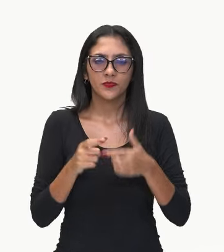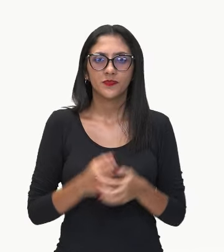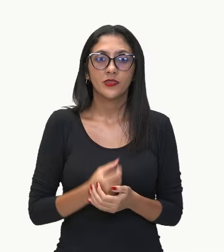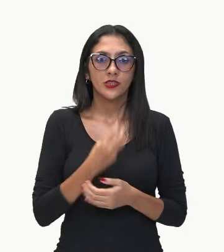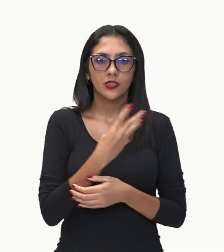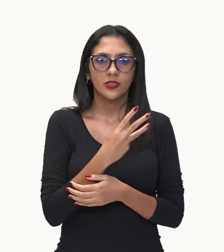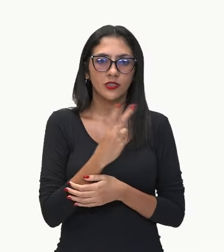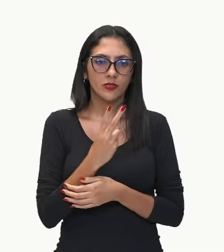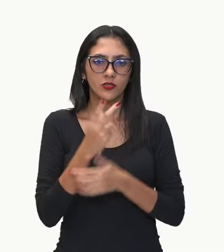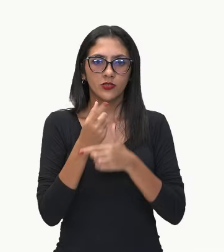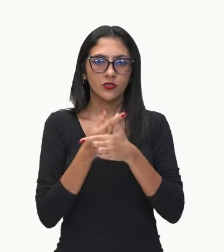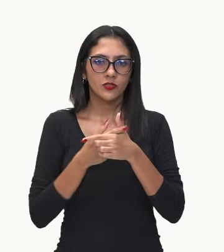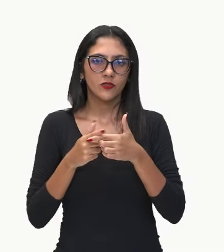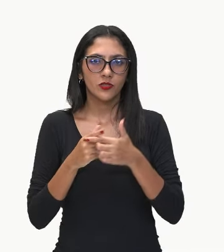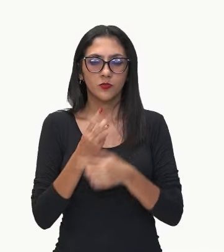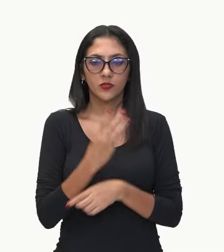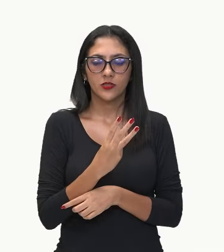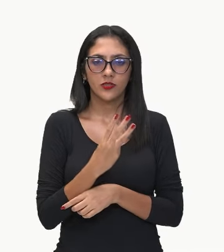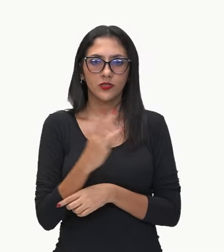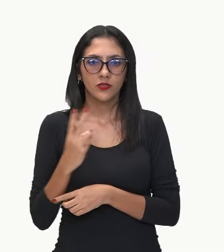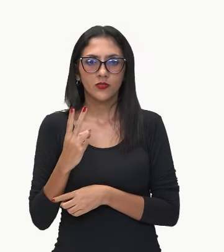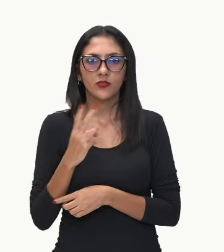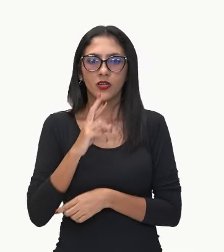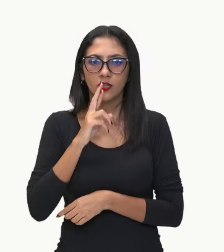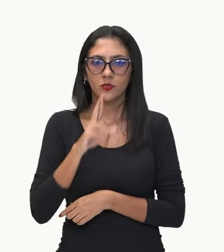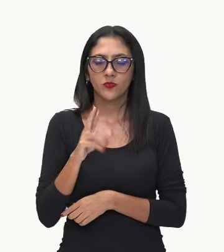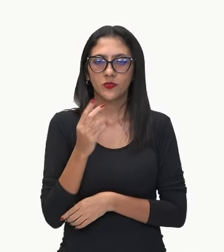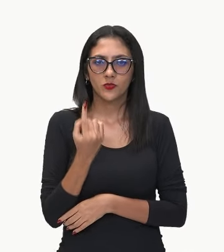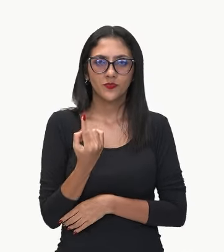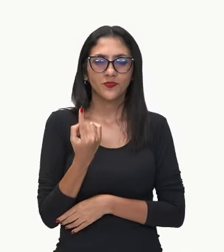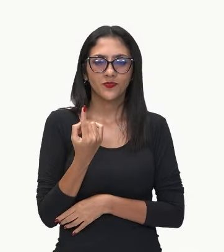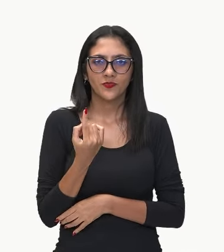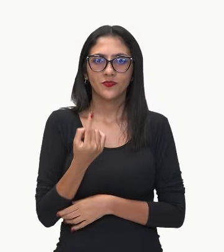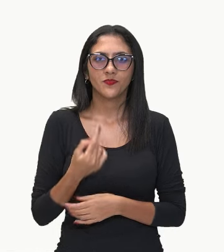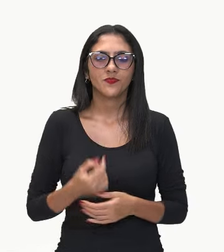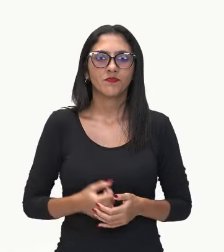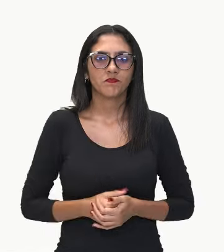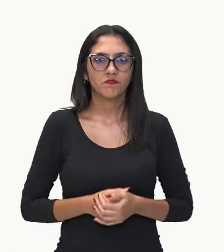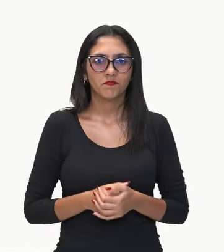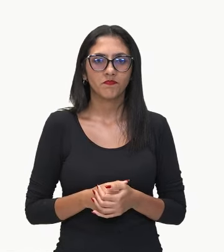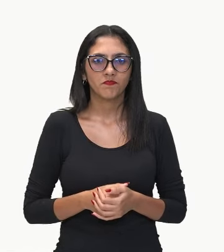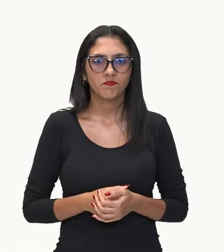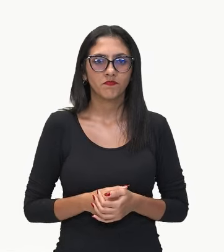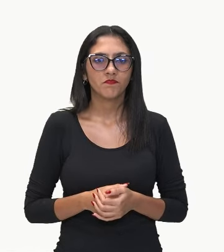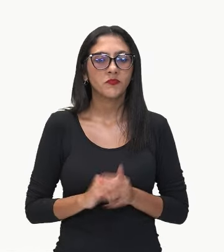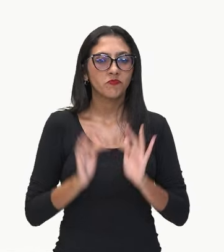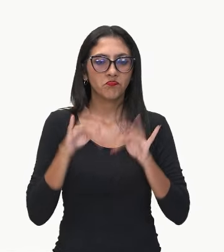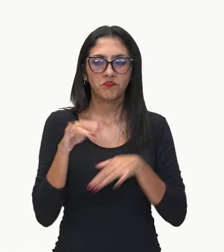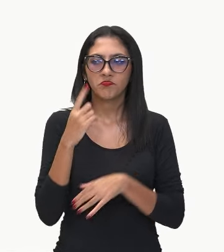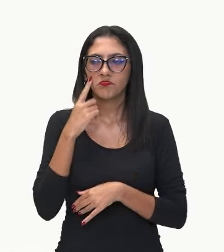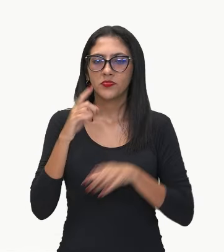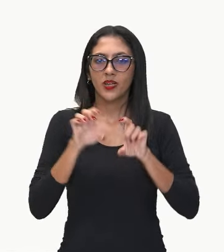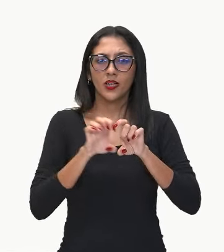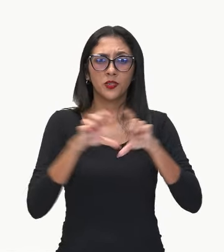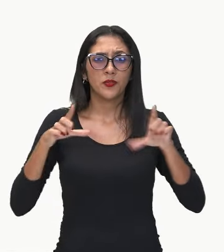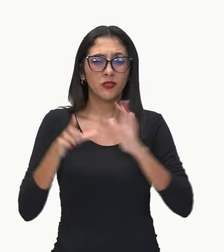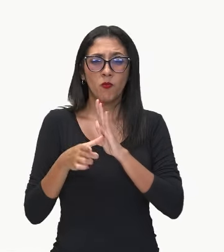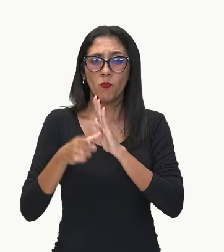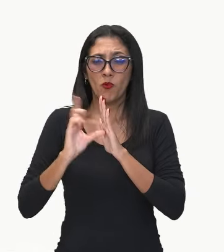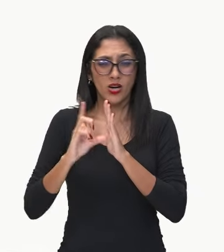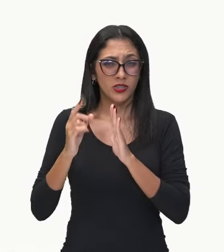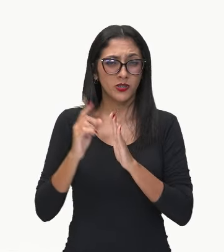32 dividido por 32. 1. Pronto. A expressão que parecia tão